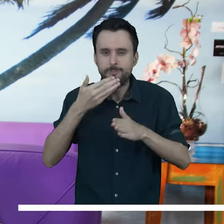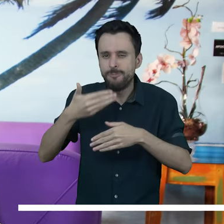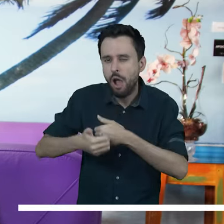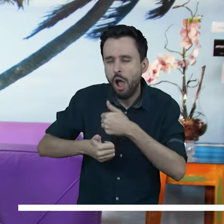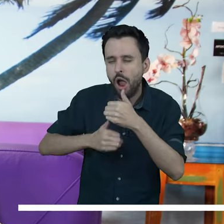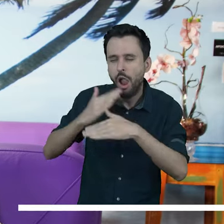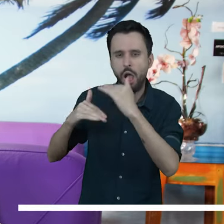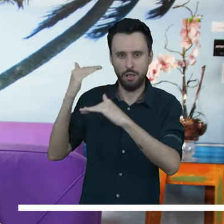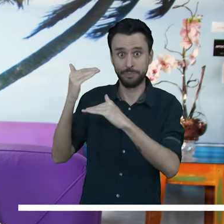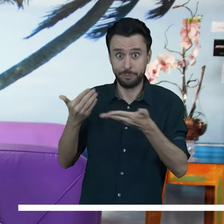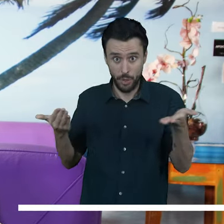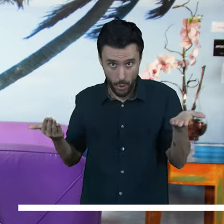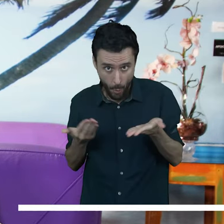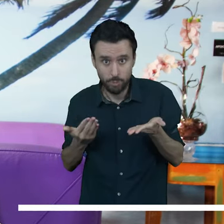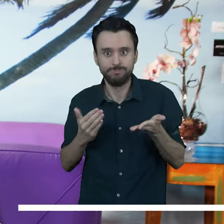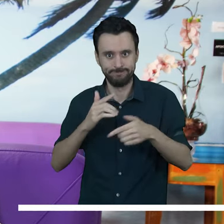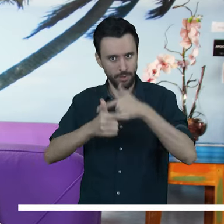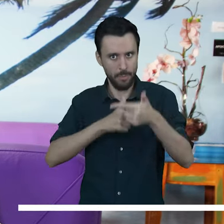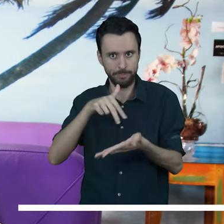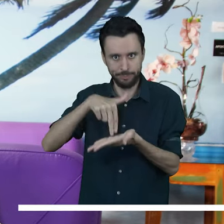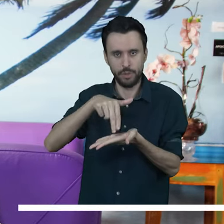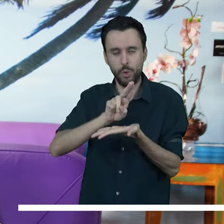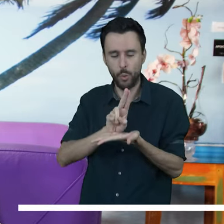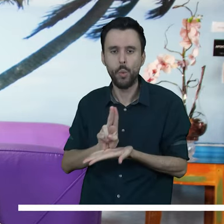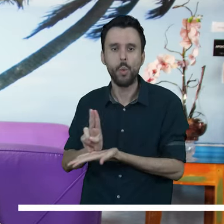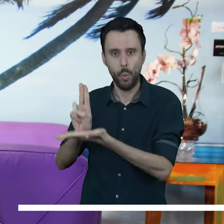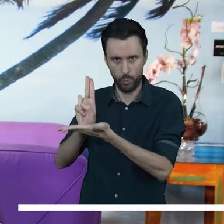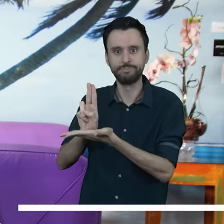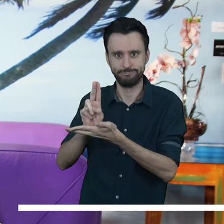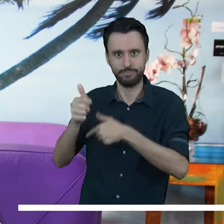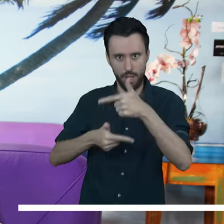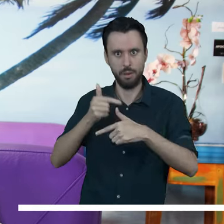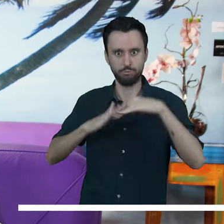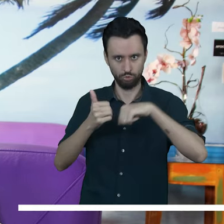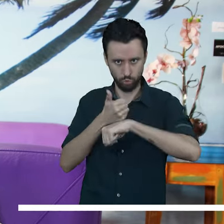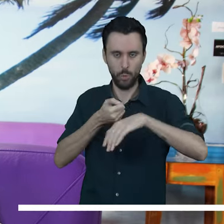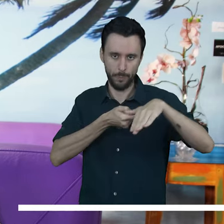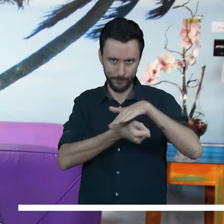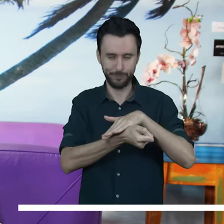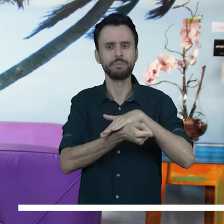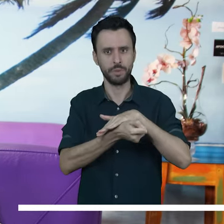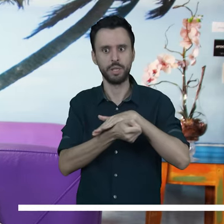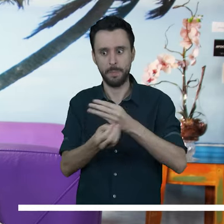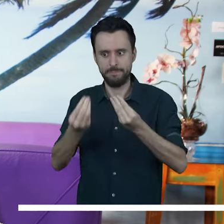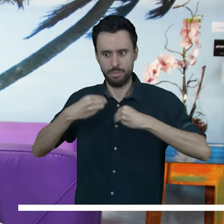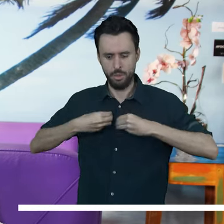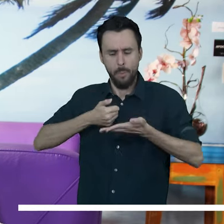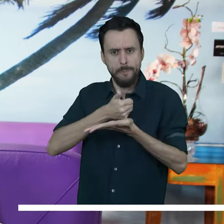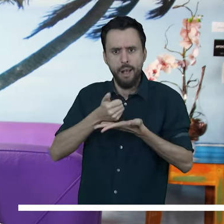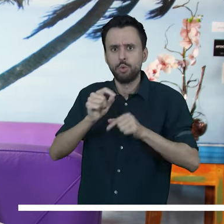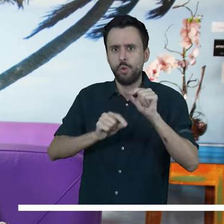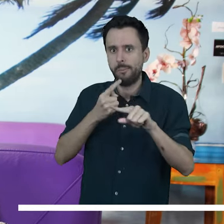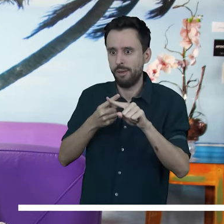caminhos profissionais. Atualmente, eu atuo como tradutora e intérprete em uma universidade e, sem dúvidas, essa base, que eu